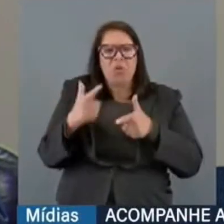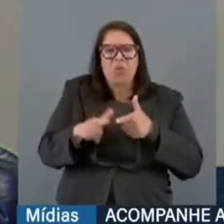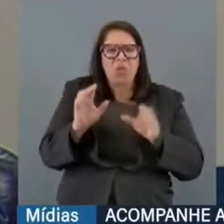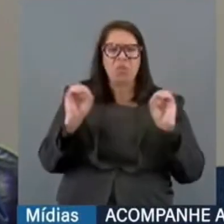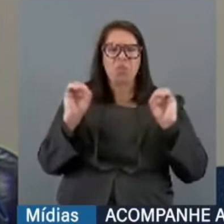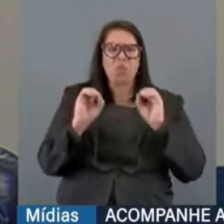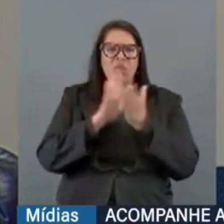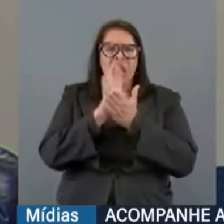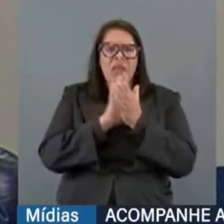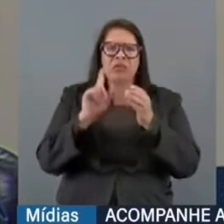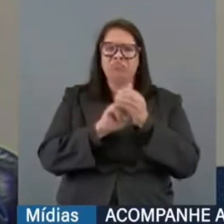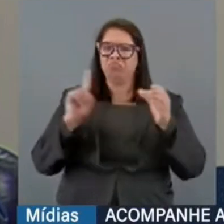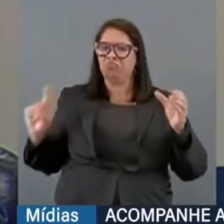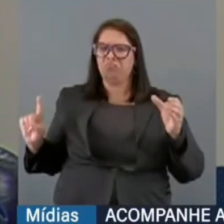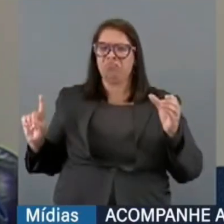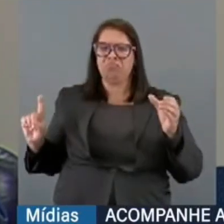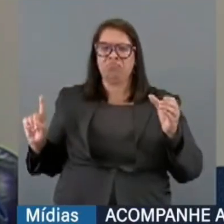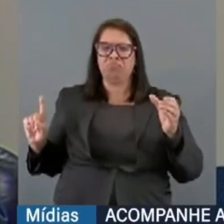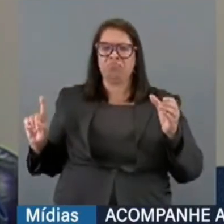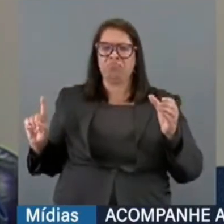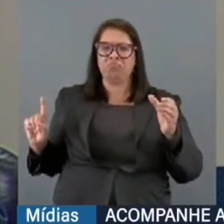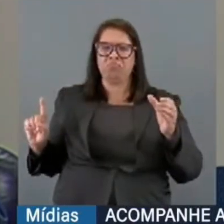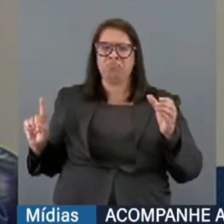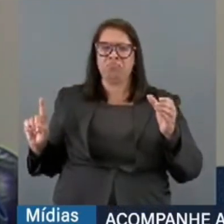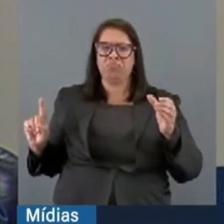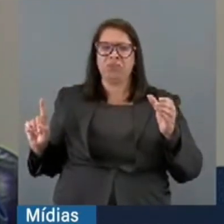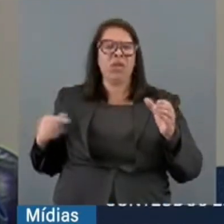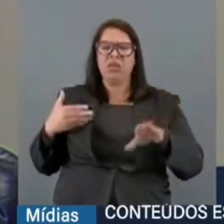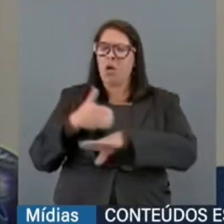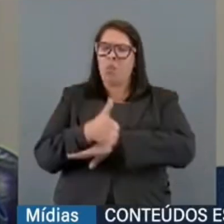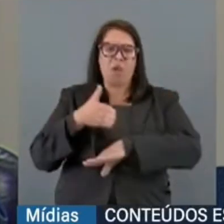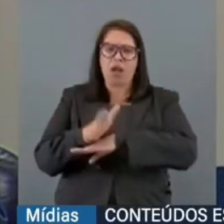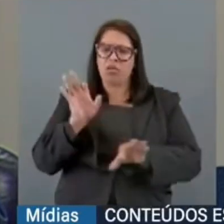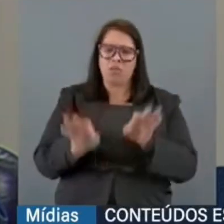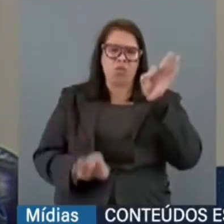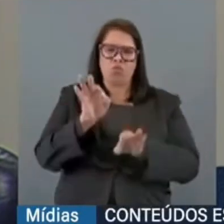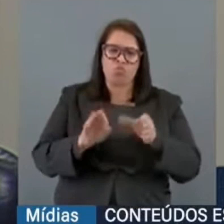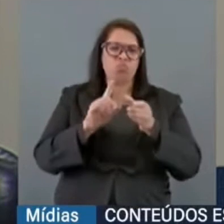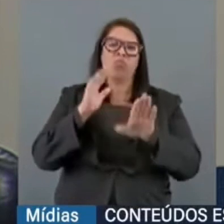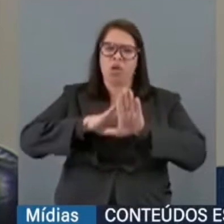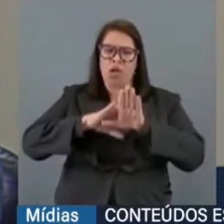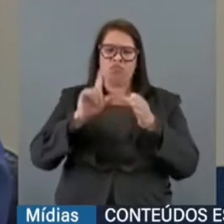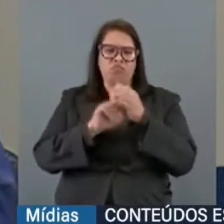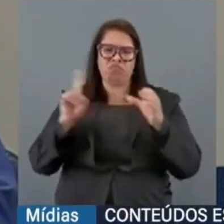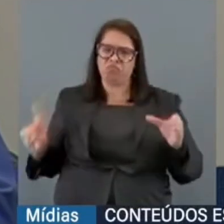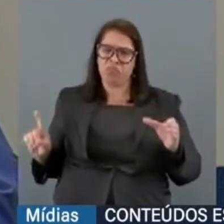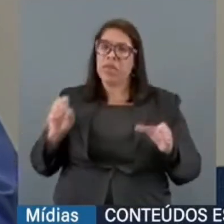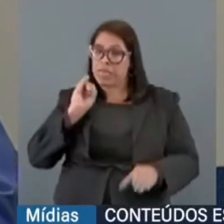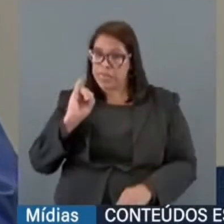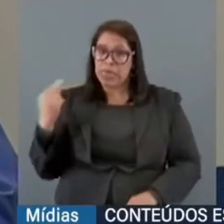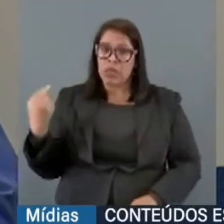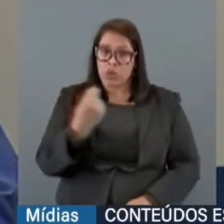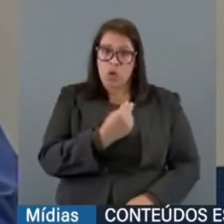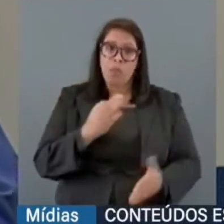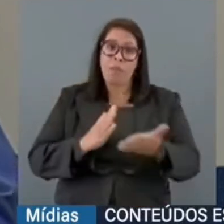em declarar o impedimento ou a suspeição e não participar do julgamento, se aprovado for por